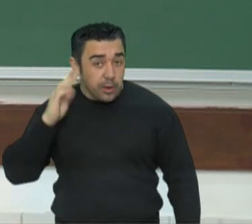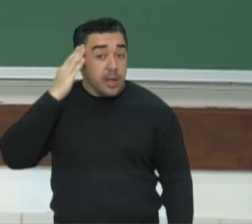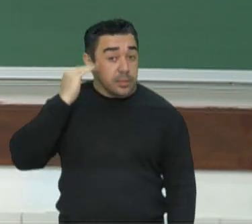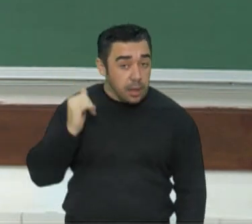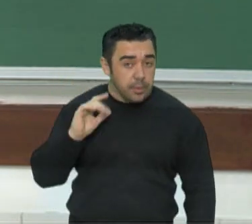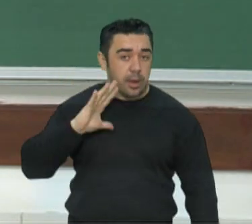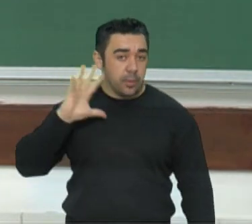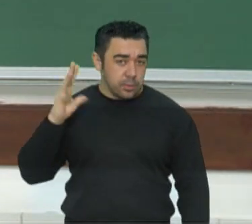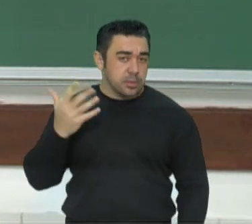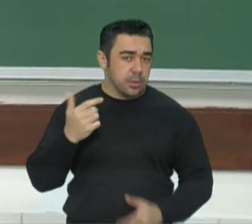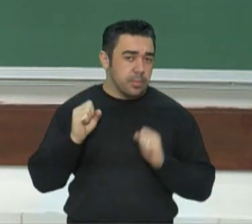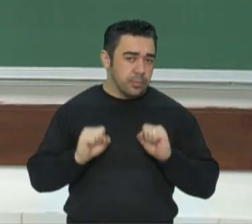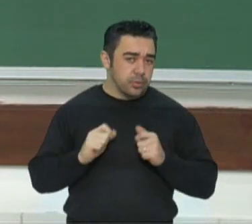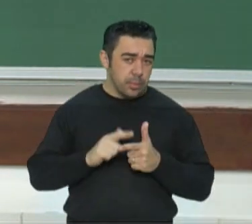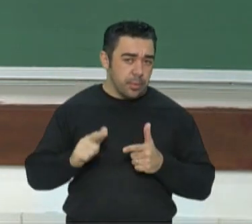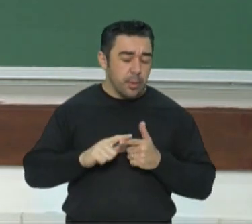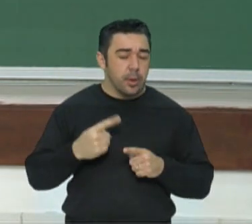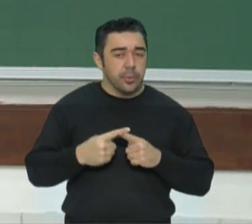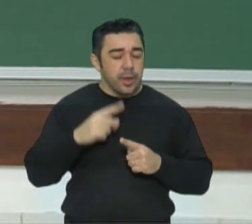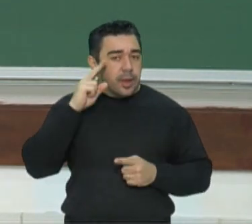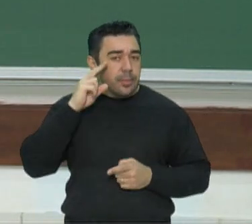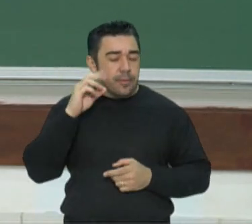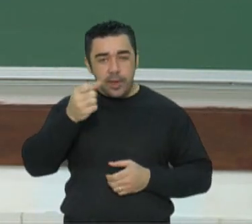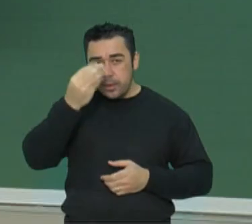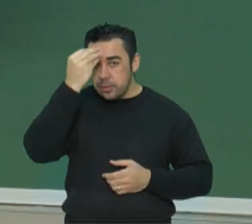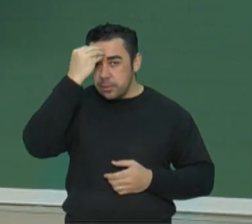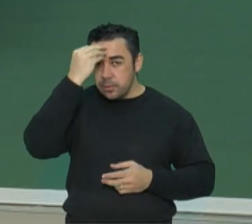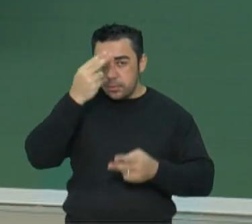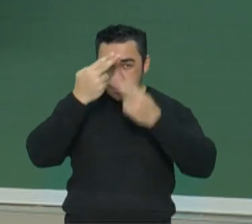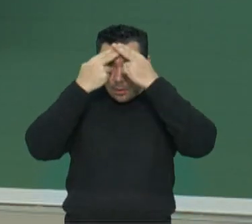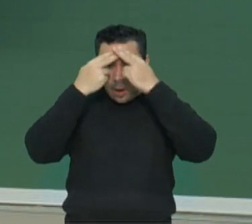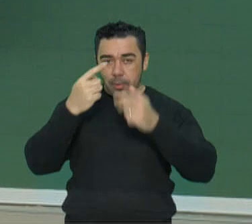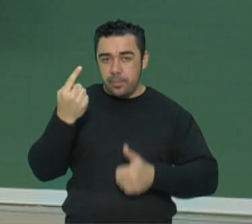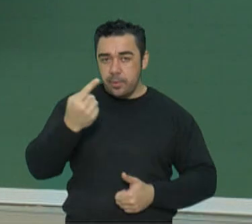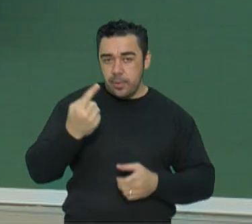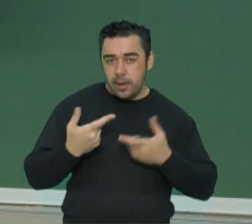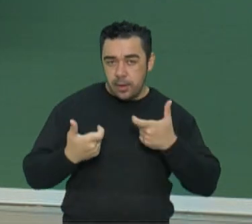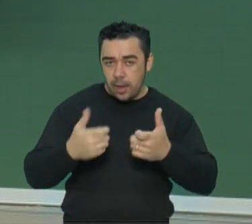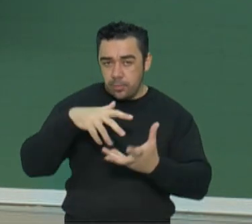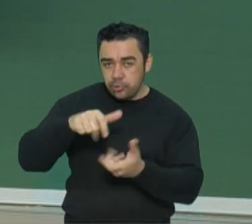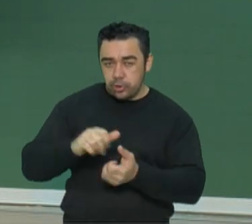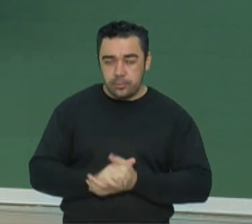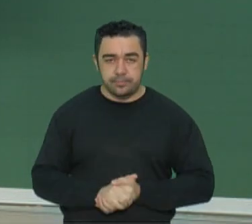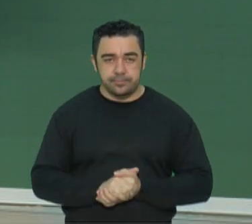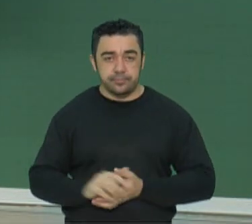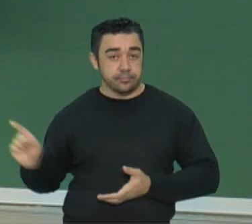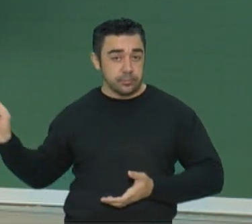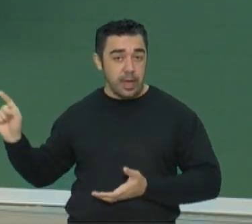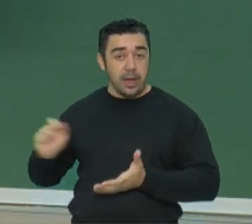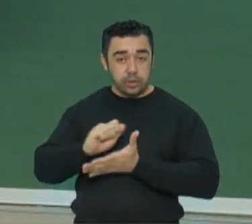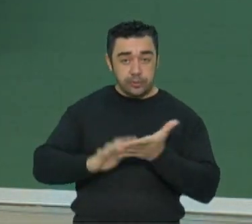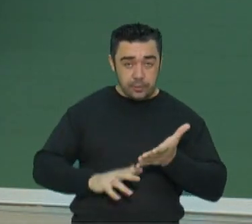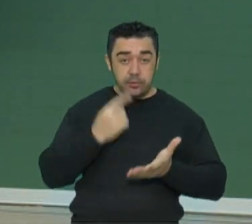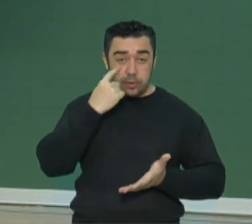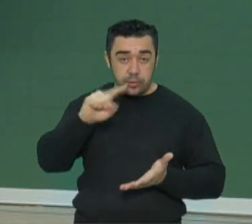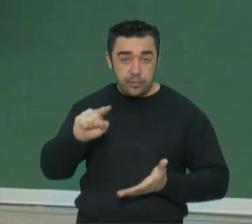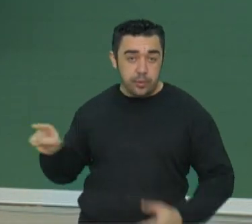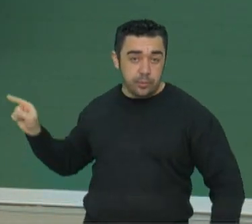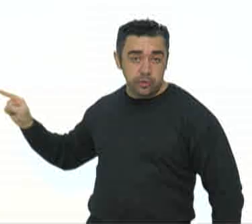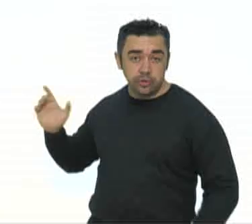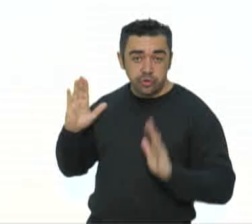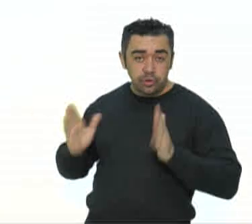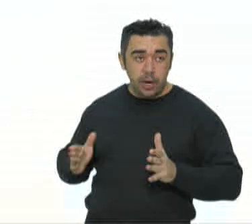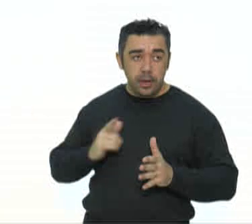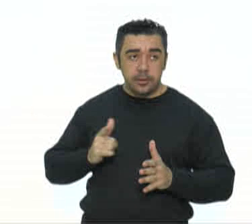da Primeira Guerra Mundial. Mais uma atividade para você. Mais uma charge que a gente viu nas aulas. Você tem uma